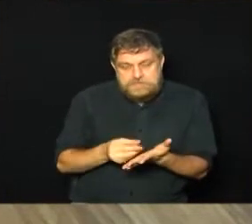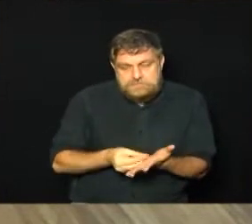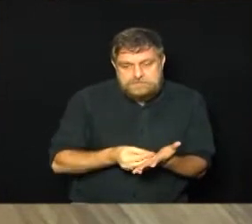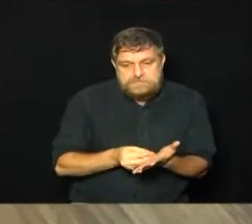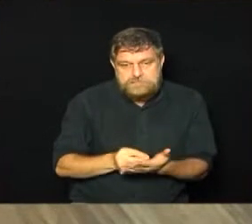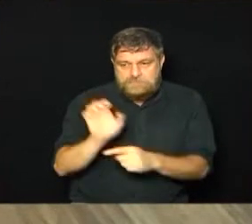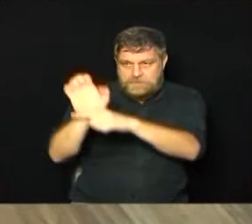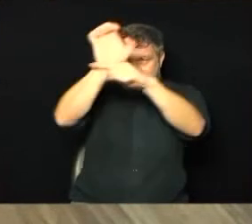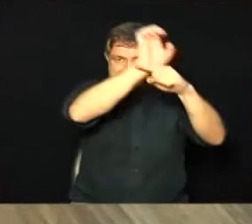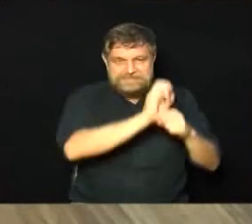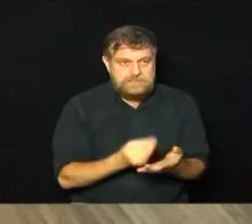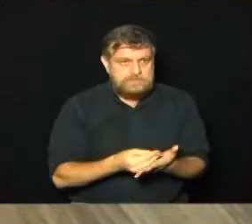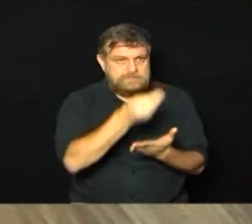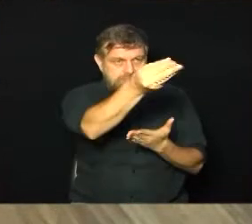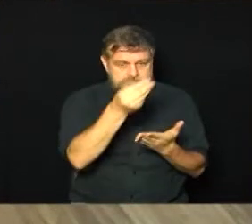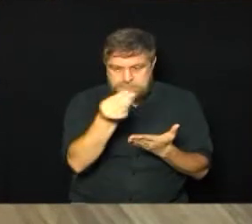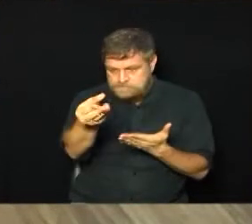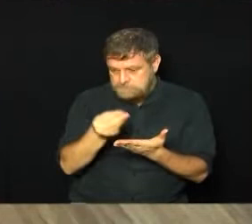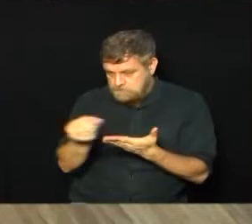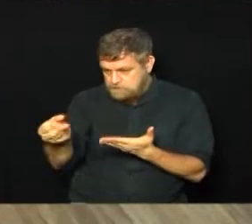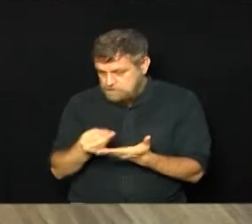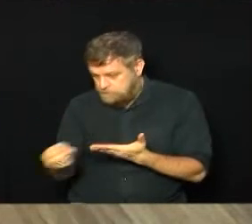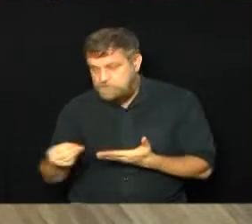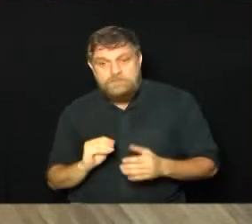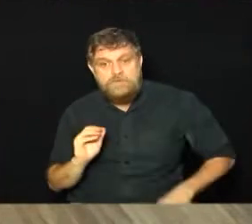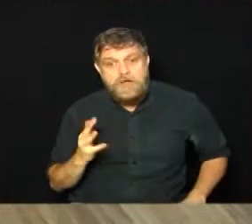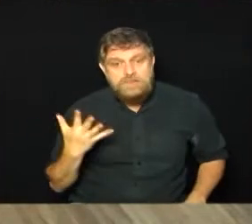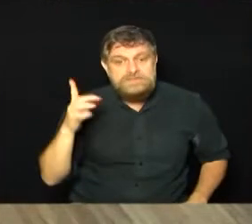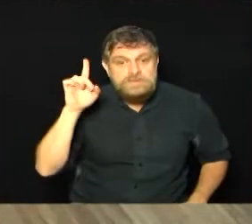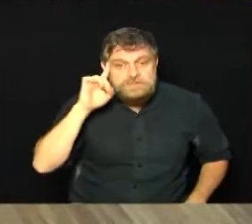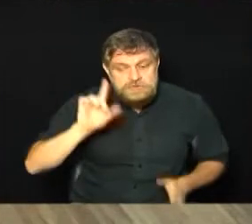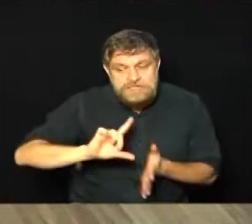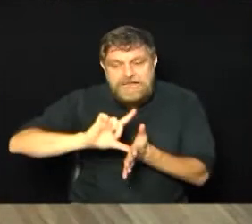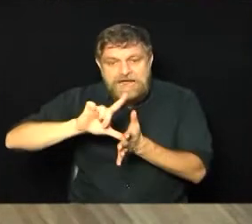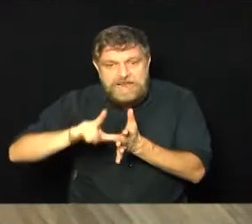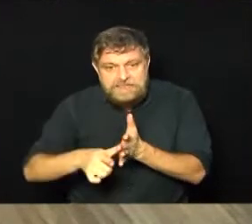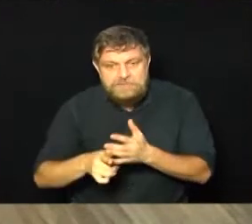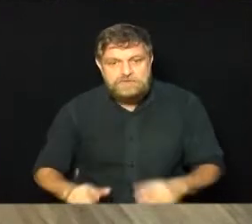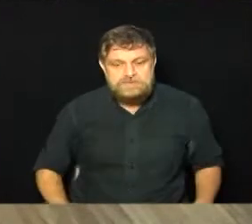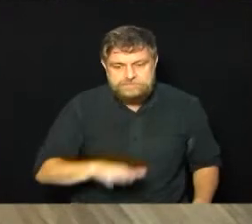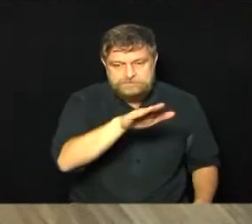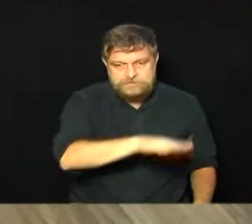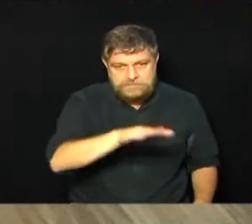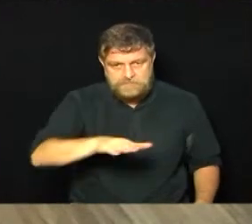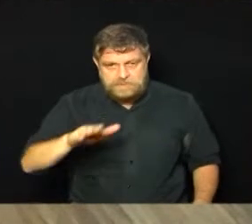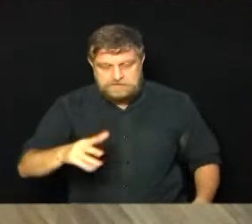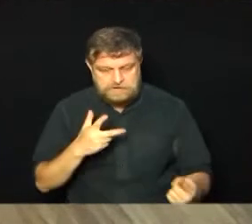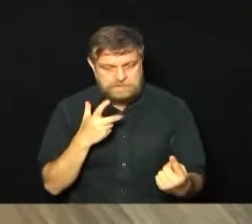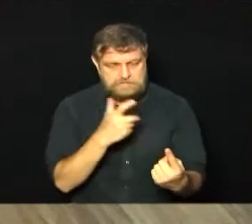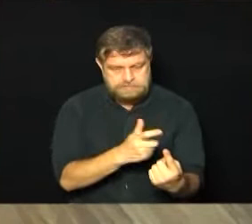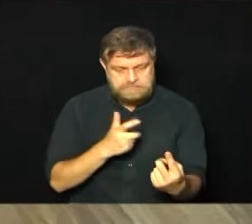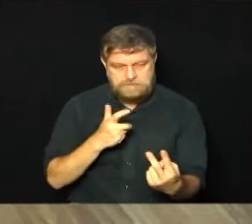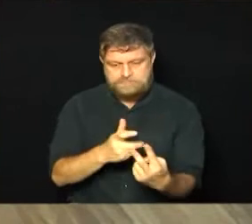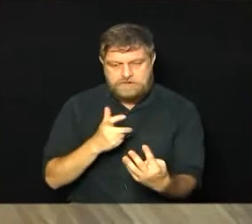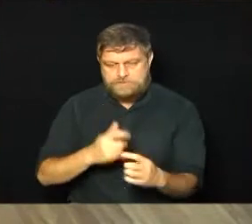estados, se o cronograma for seguido. Deve acontecer no dia seguinte. A imunização das crianças com a vacina